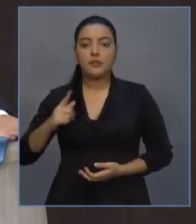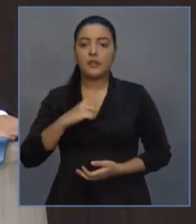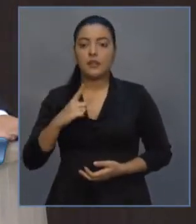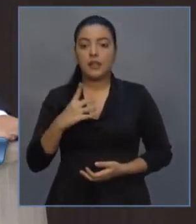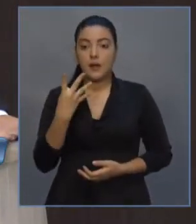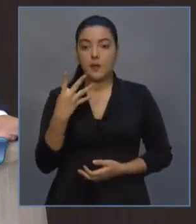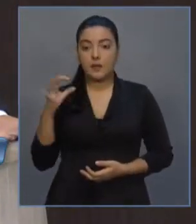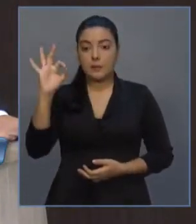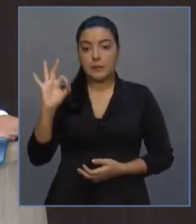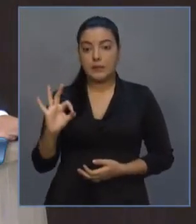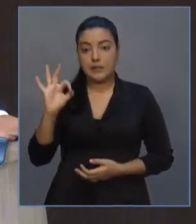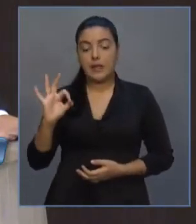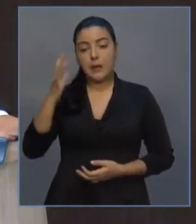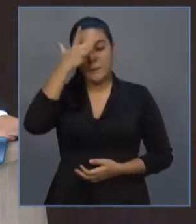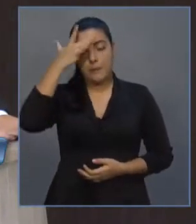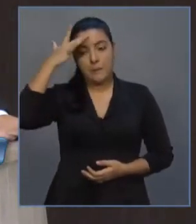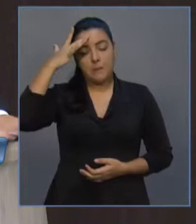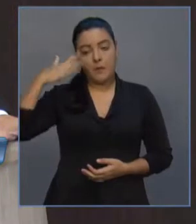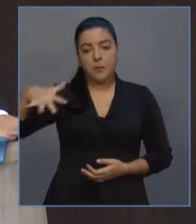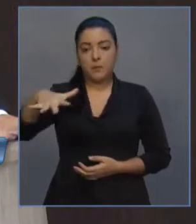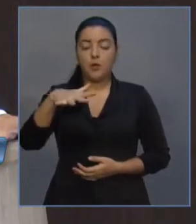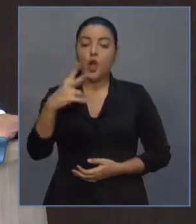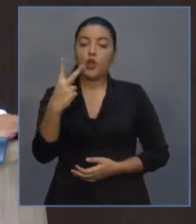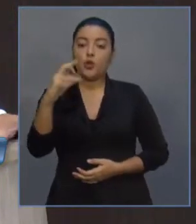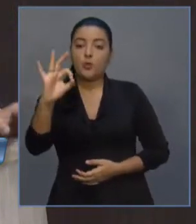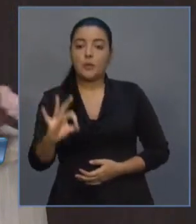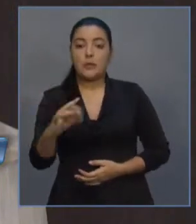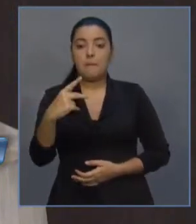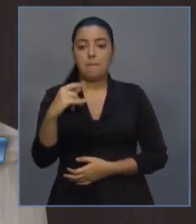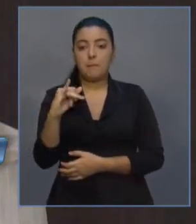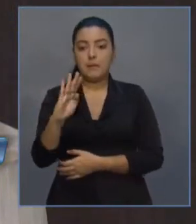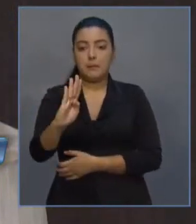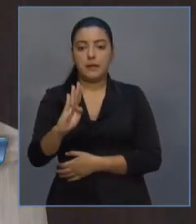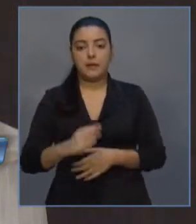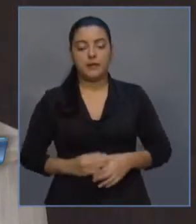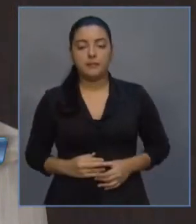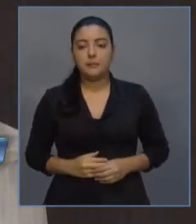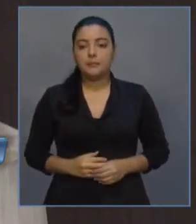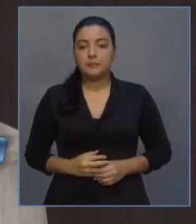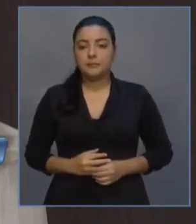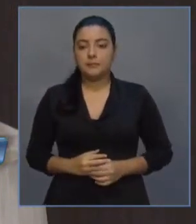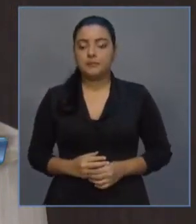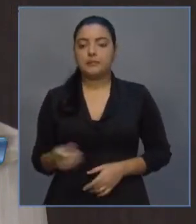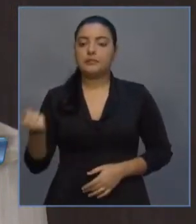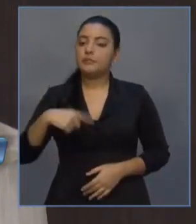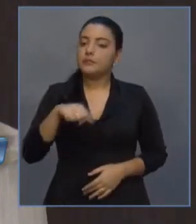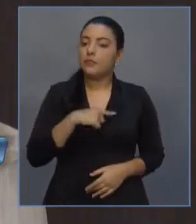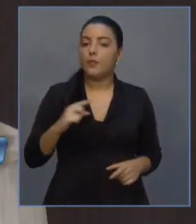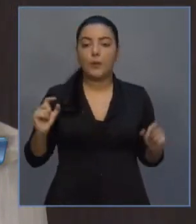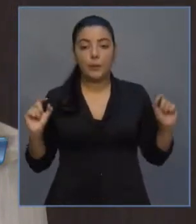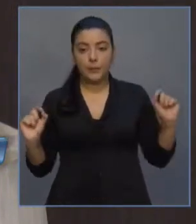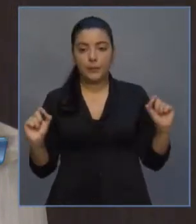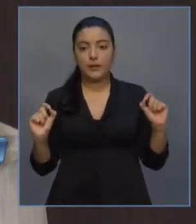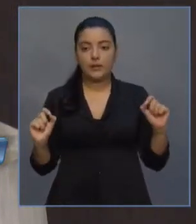e 2% do PIB, assentou-se uma ideia de que a nossa